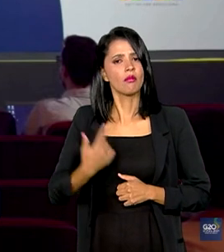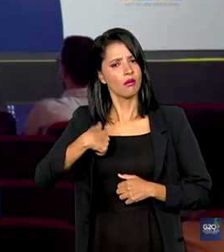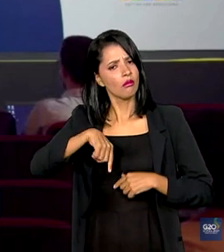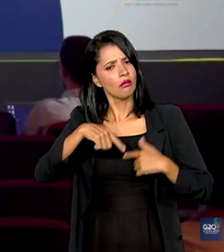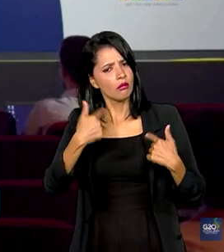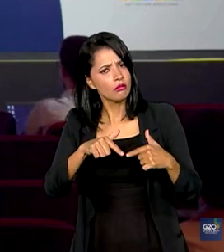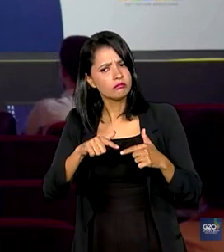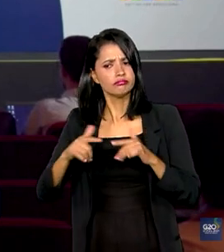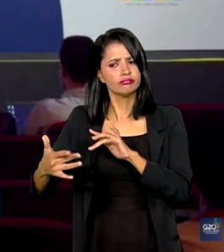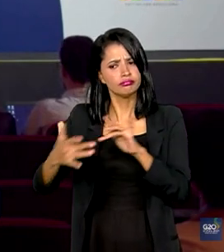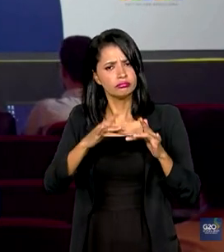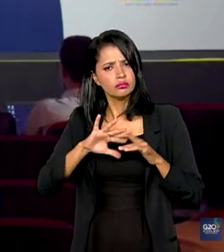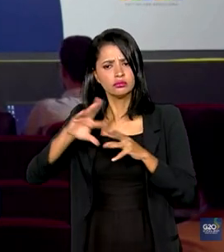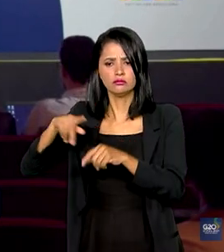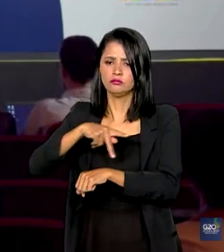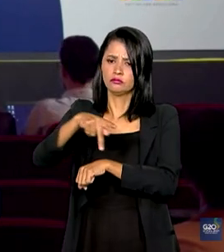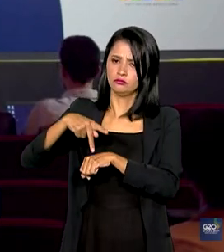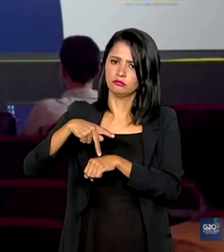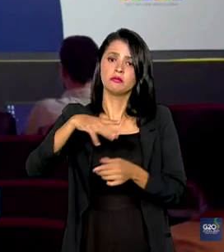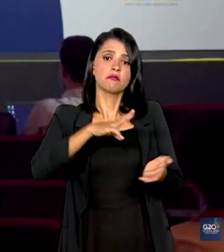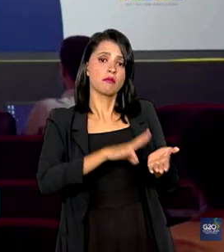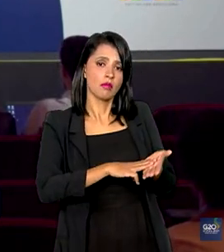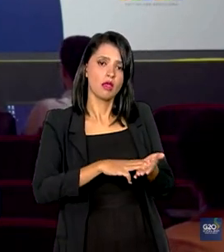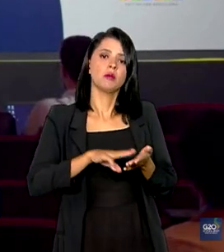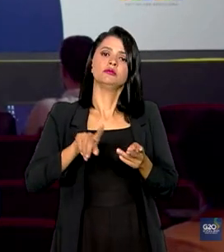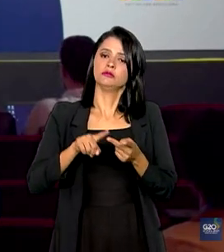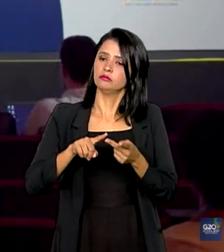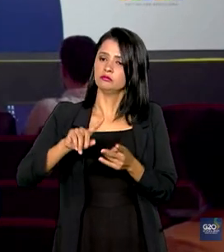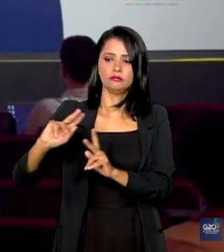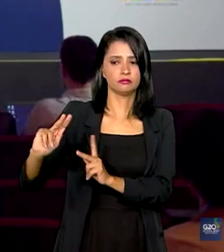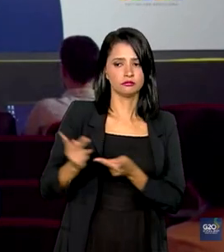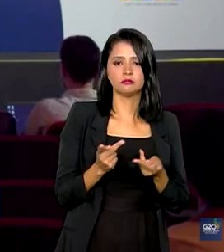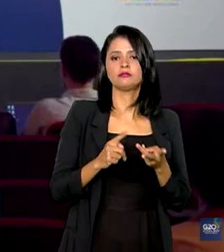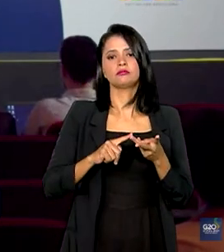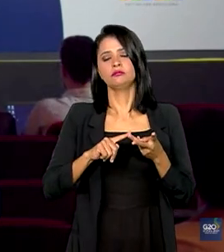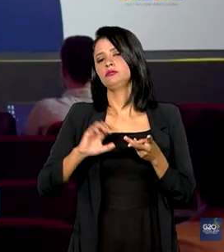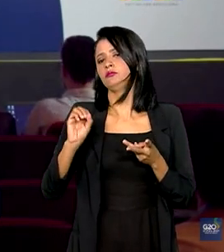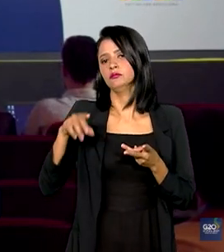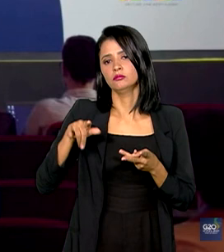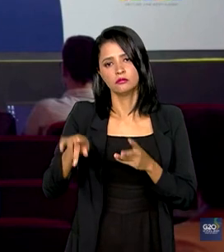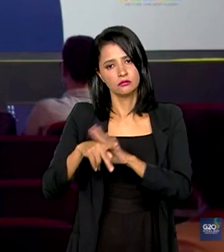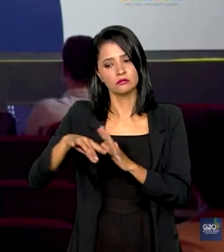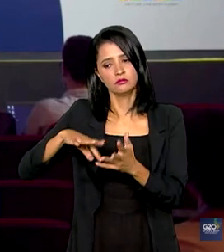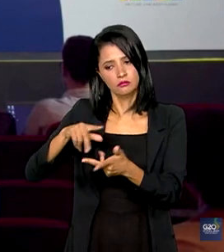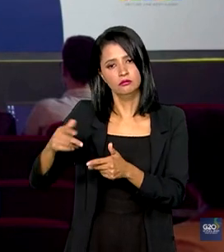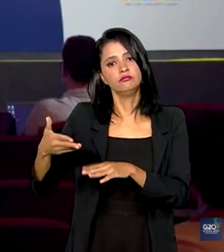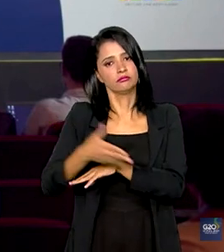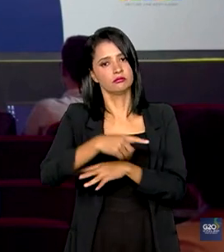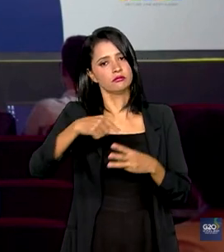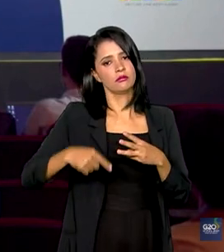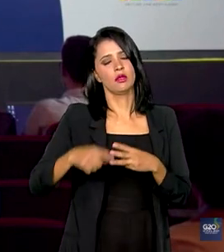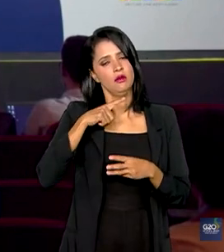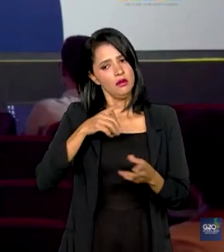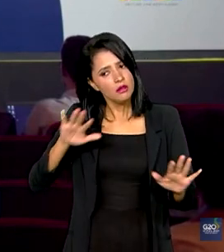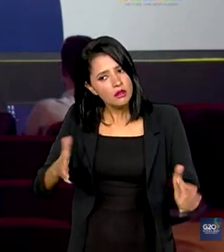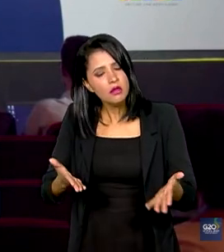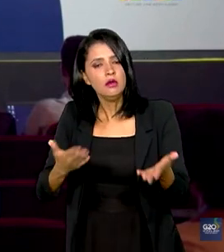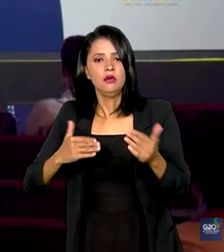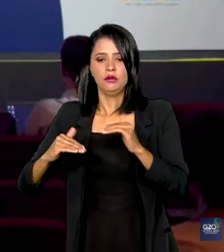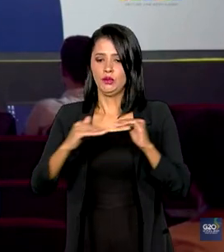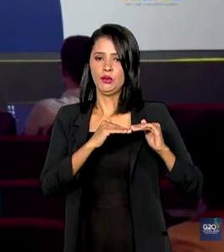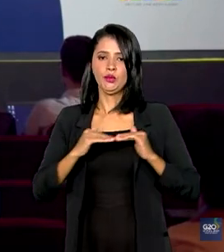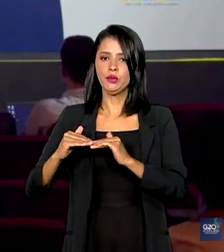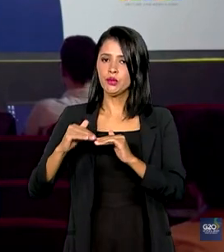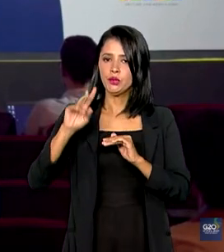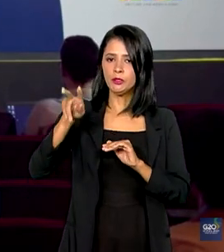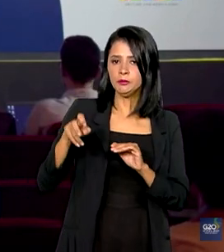países, membros, convidados e organizações internacionais para impulsionar consensos em